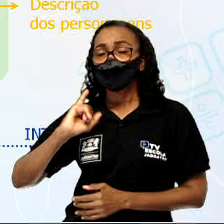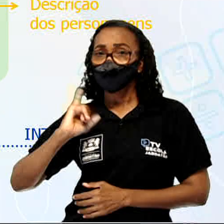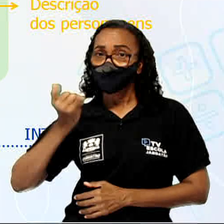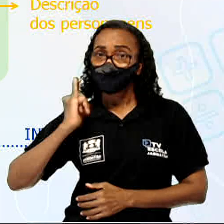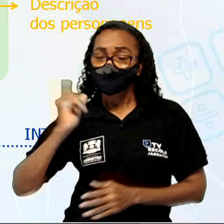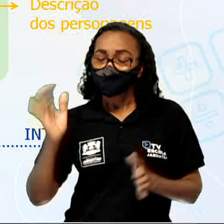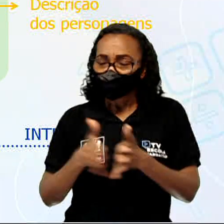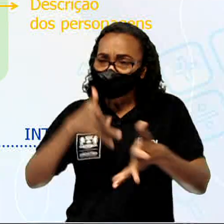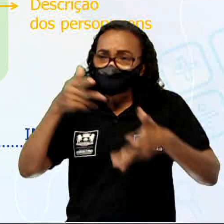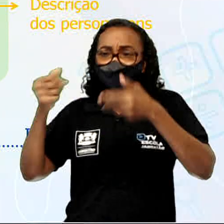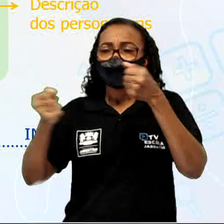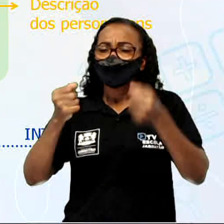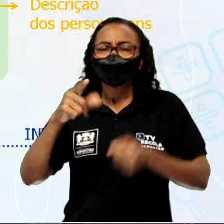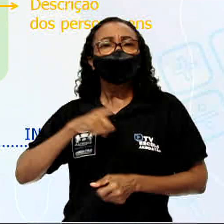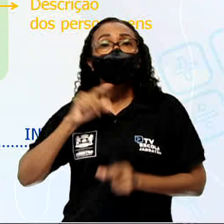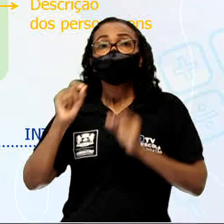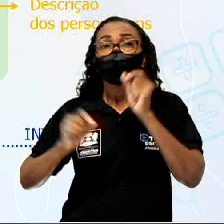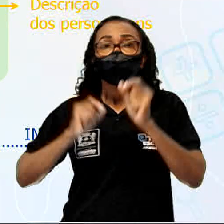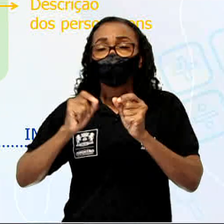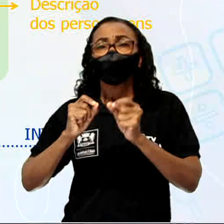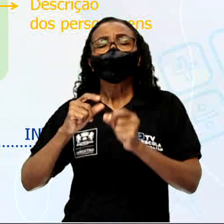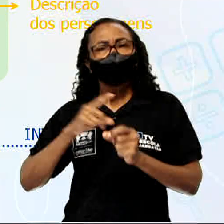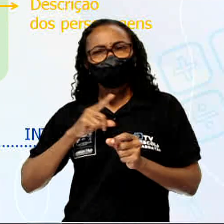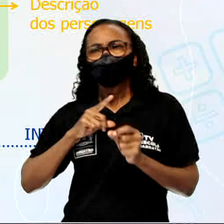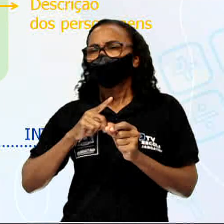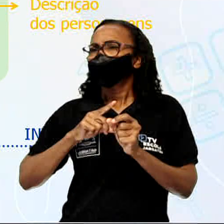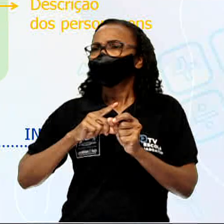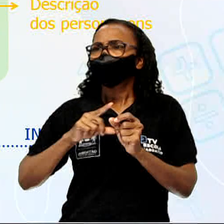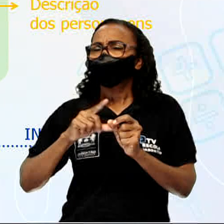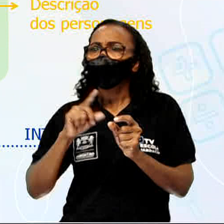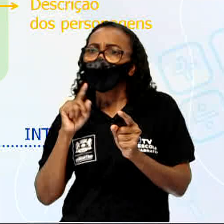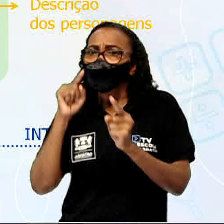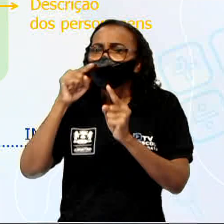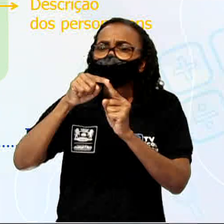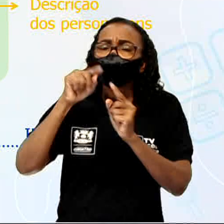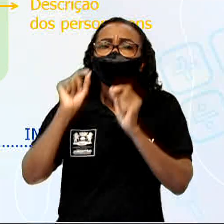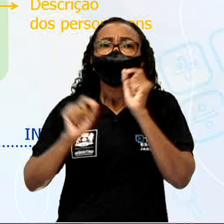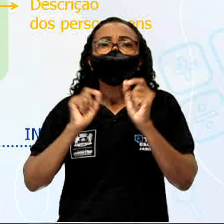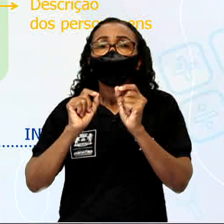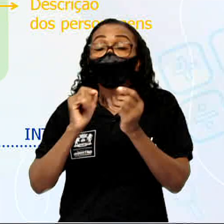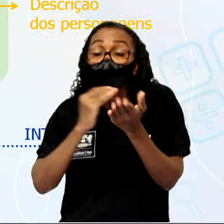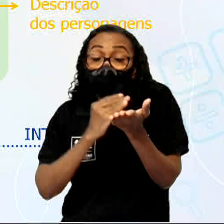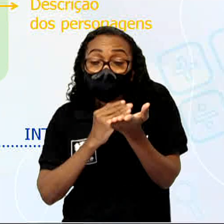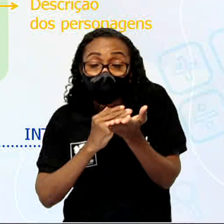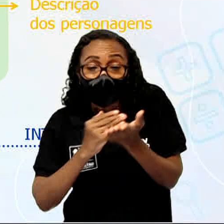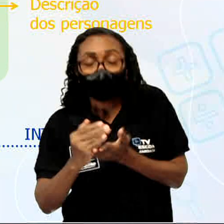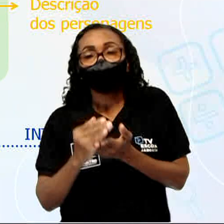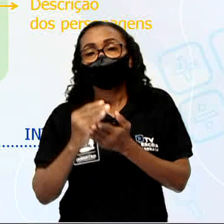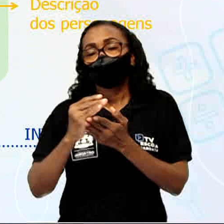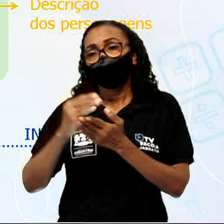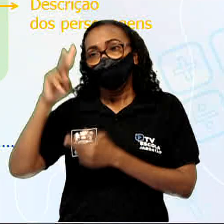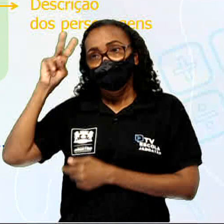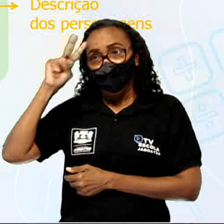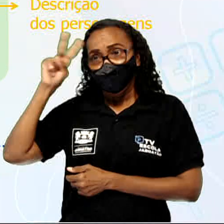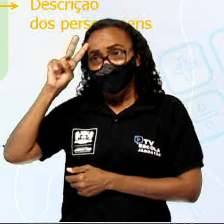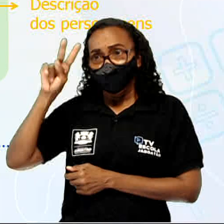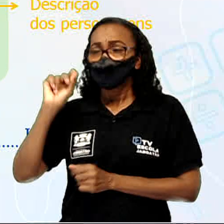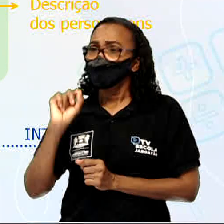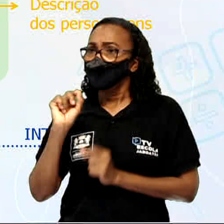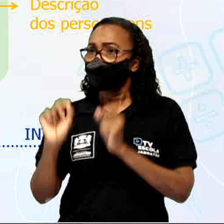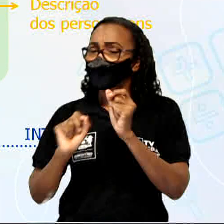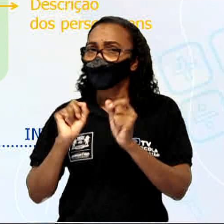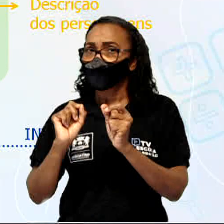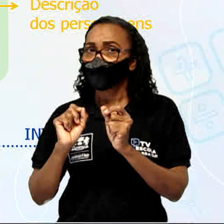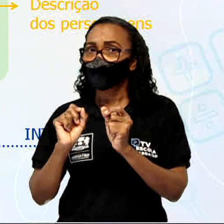maravilhosas, existe algo muito específico, que é o iniciozinho dessa história. Aqui nós temos a tão famosa